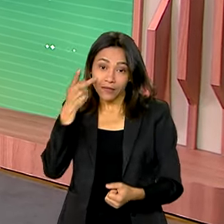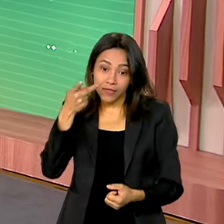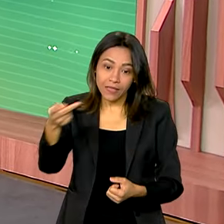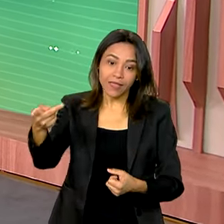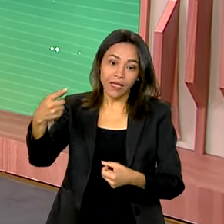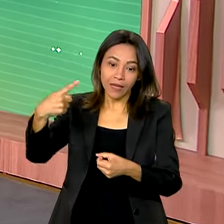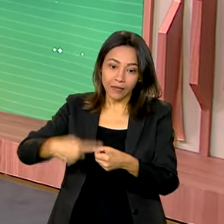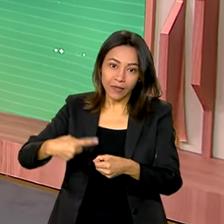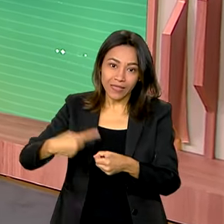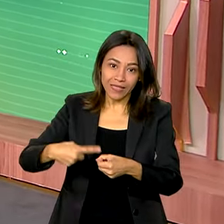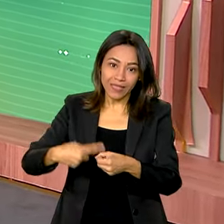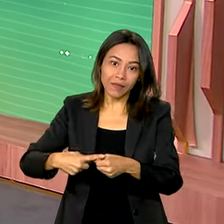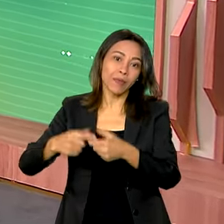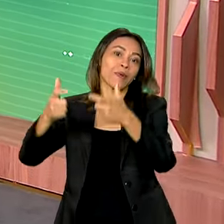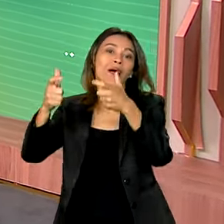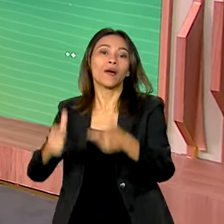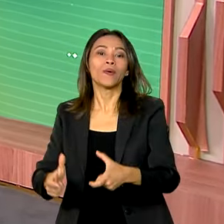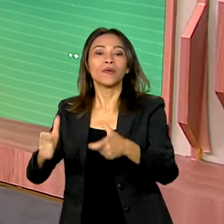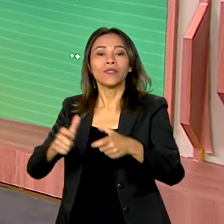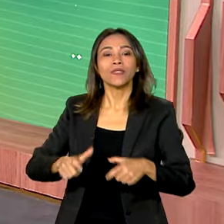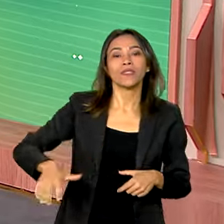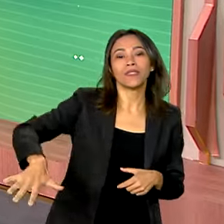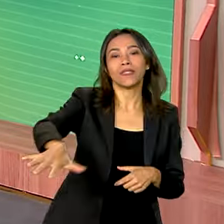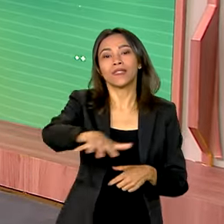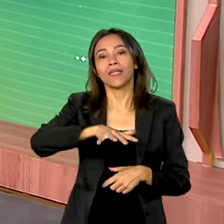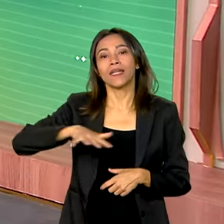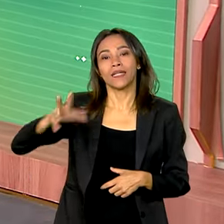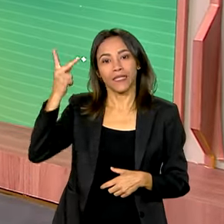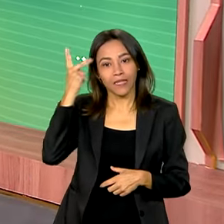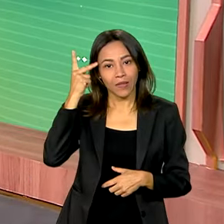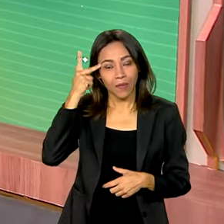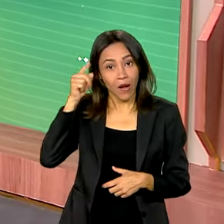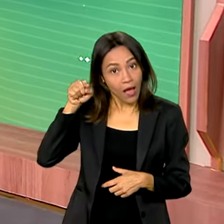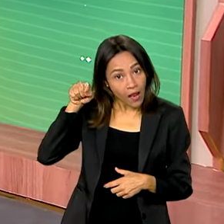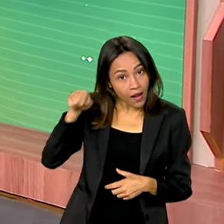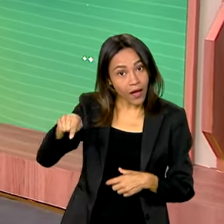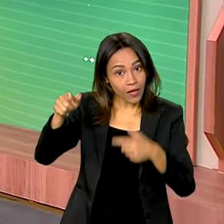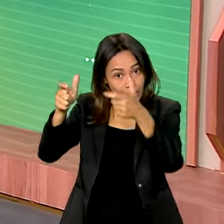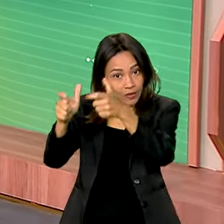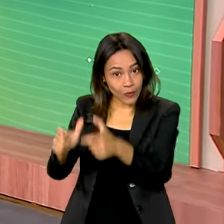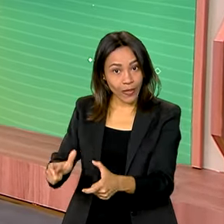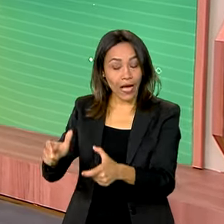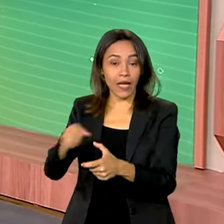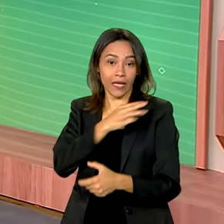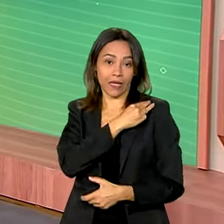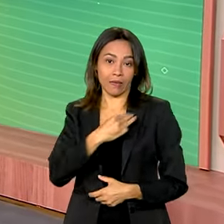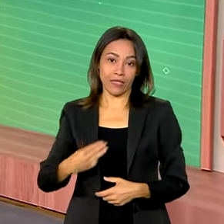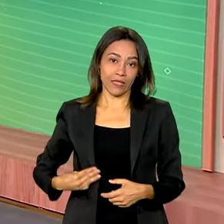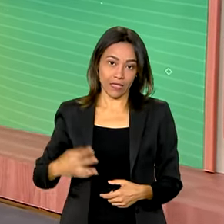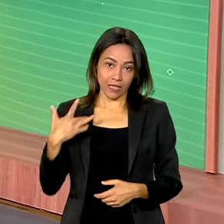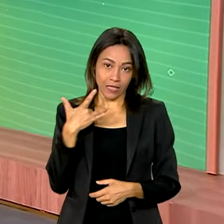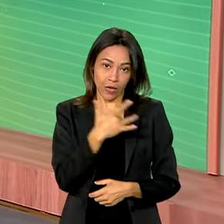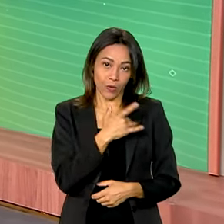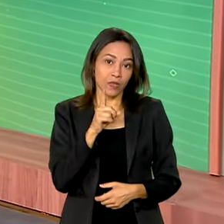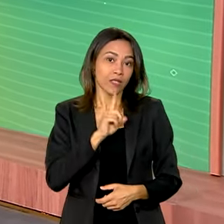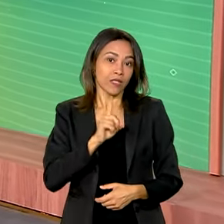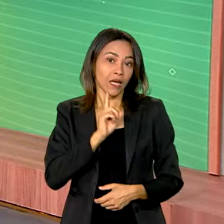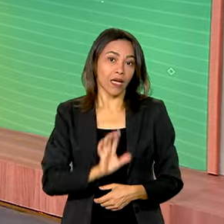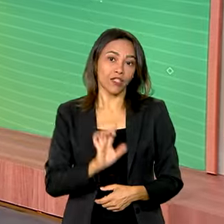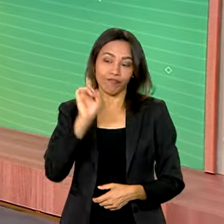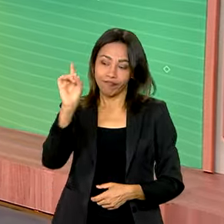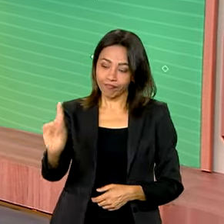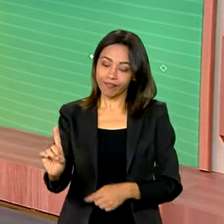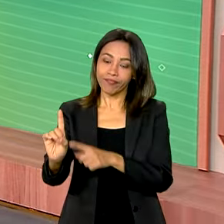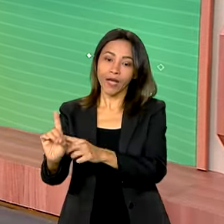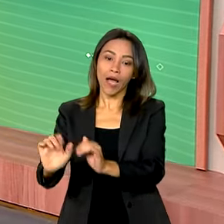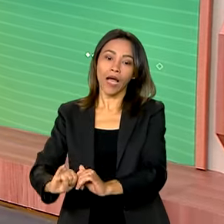Franco da Rocha, na região metropolitana de São Paulo. Foi lá que a ministra da Saúde, Nízia Trindade, anunciou esta semana